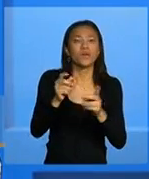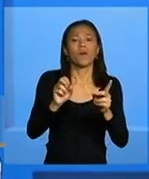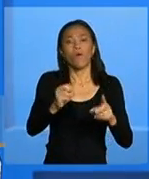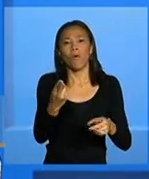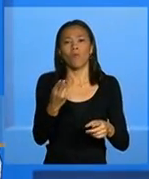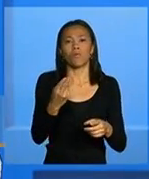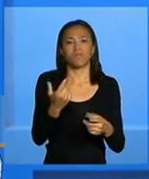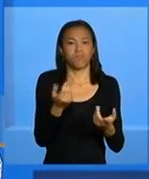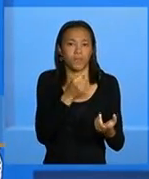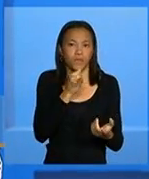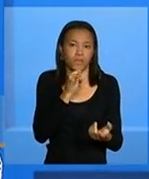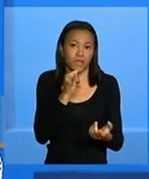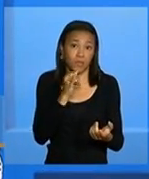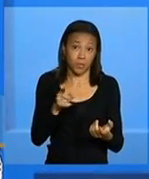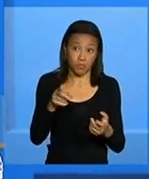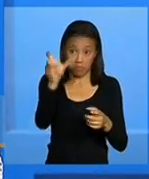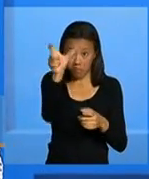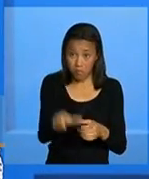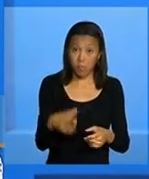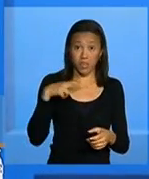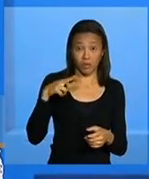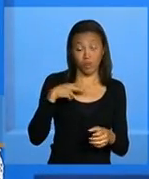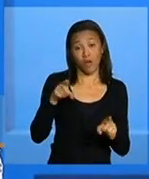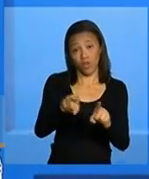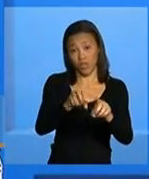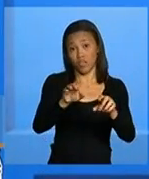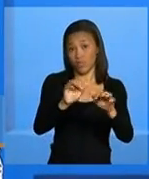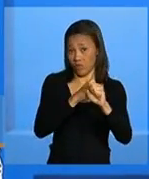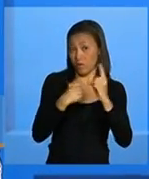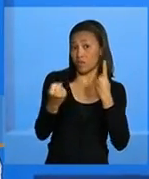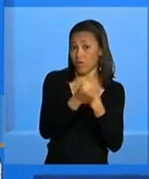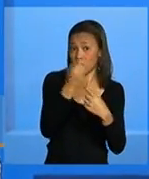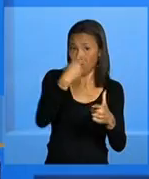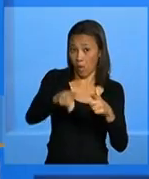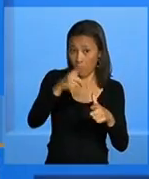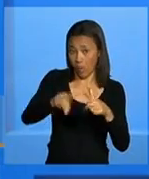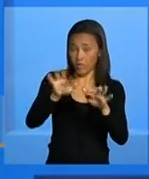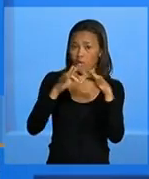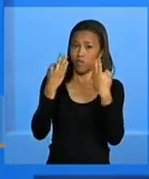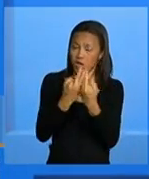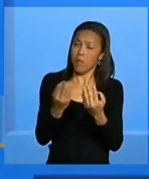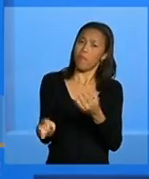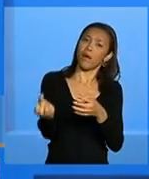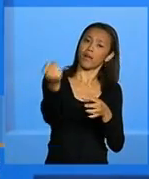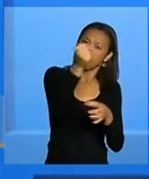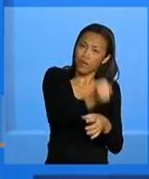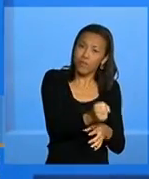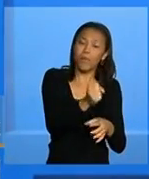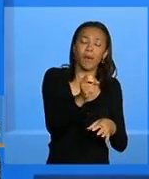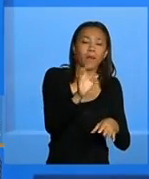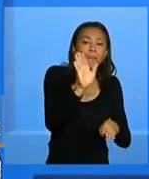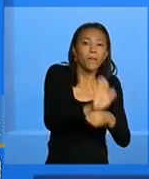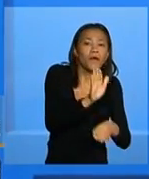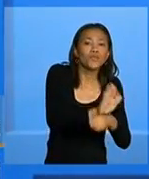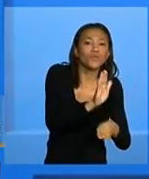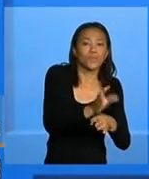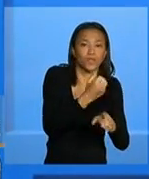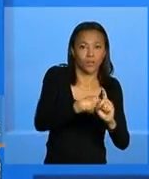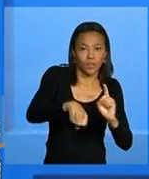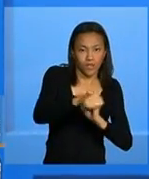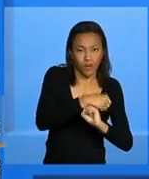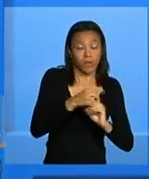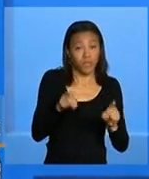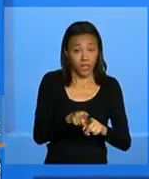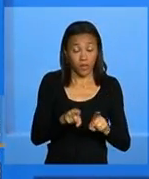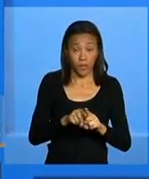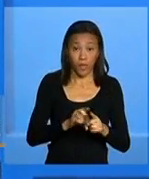de situações de risco pessoal e social encaminhando para a proteção social especial a busca ativa